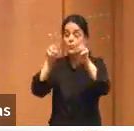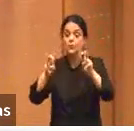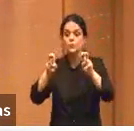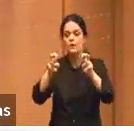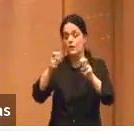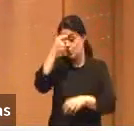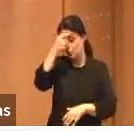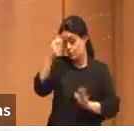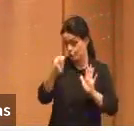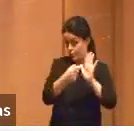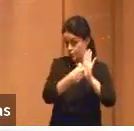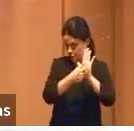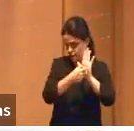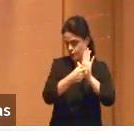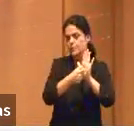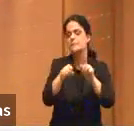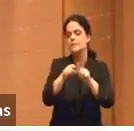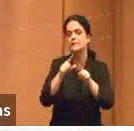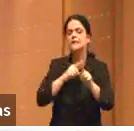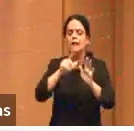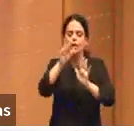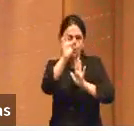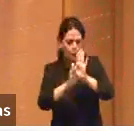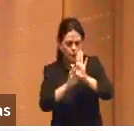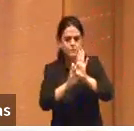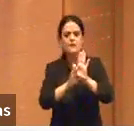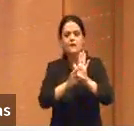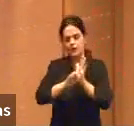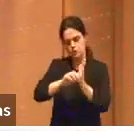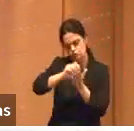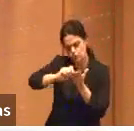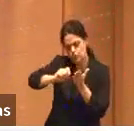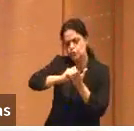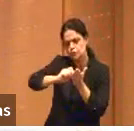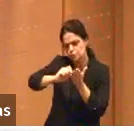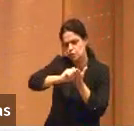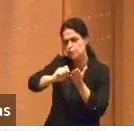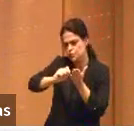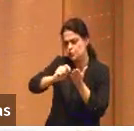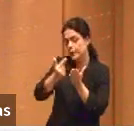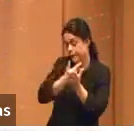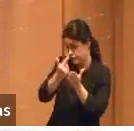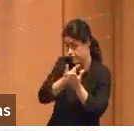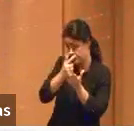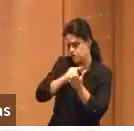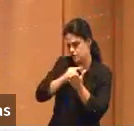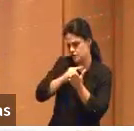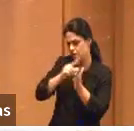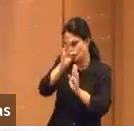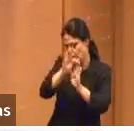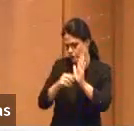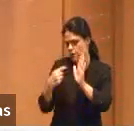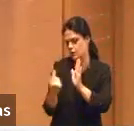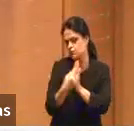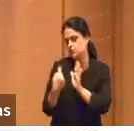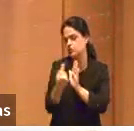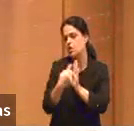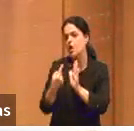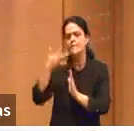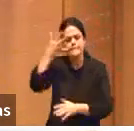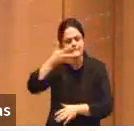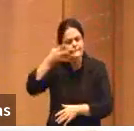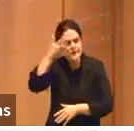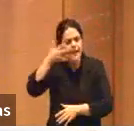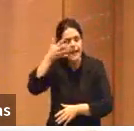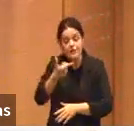Santa Ela. Tem um texto nosso, meu e do Felipe, nessa revista Cult. Enfim, estamos escrevendo, palestrando. Essa é a